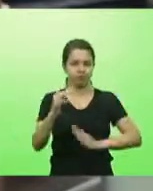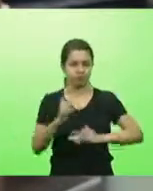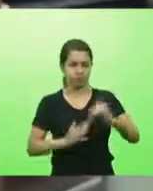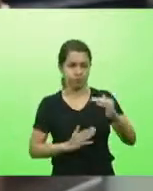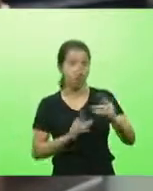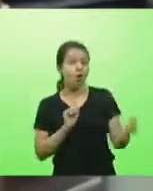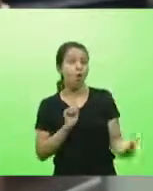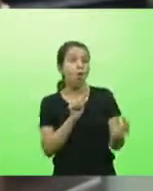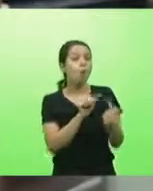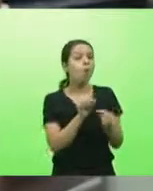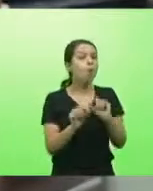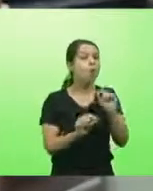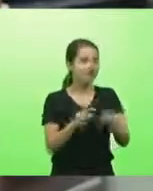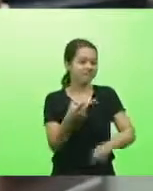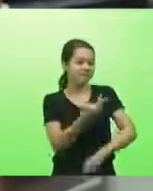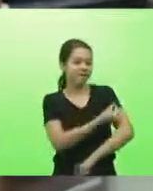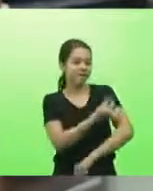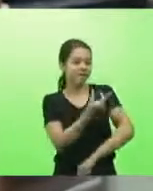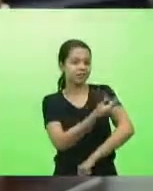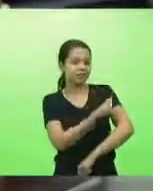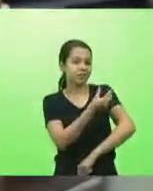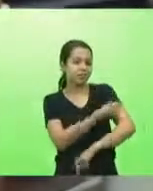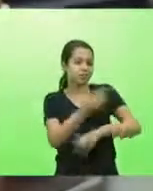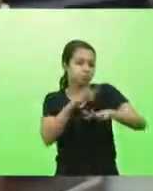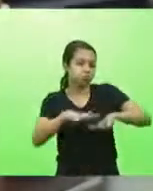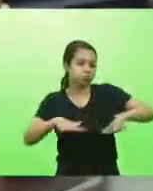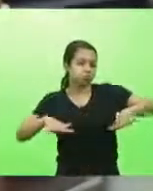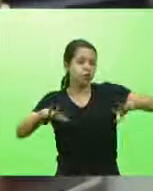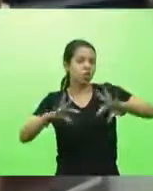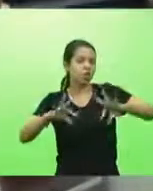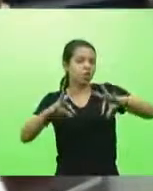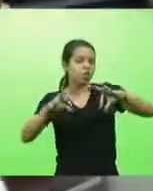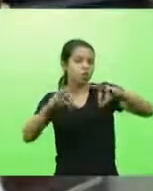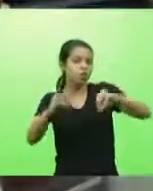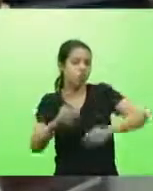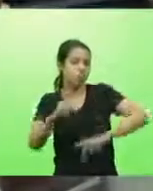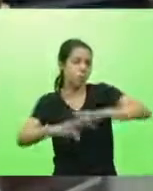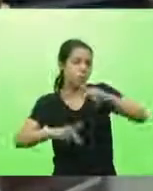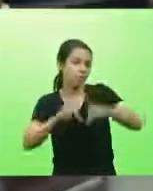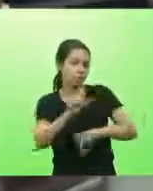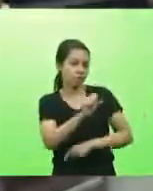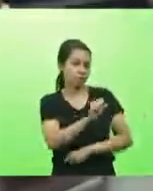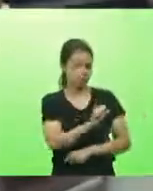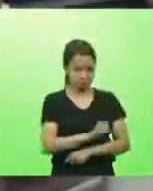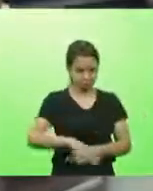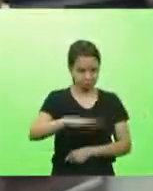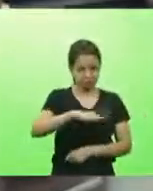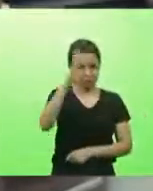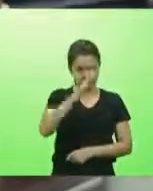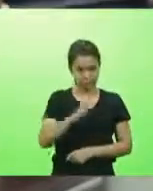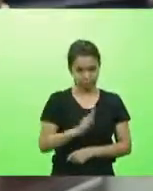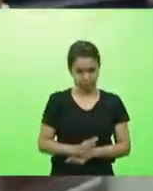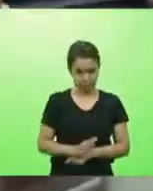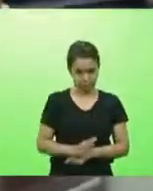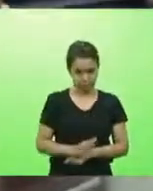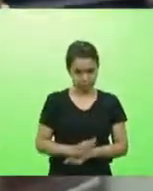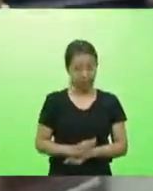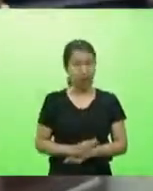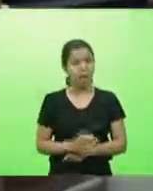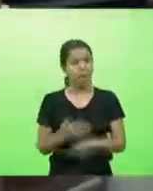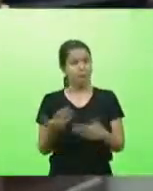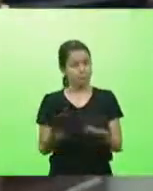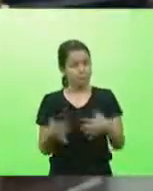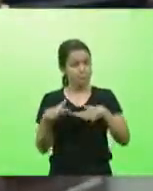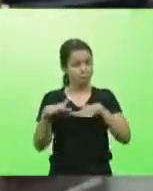vacinação em massa a todos os brasileiros, mesmo fazendo esse movimento em 2020, até o